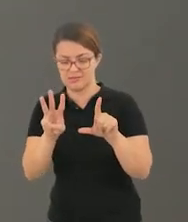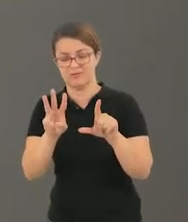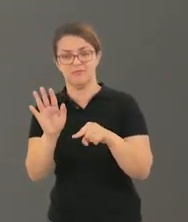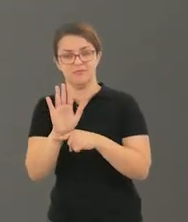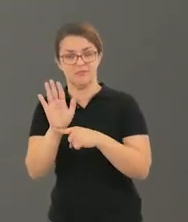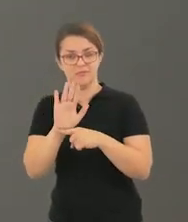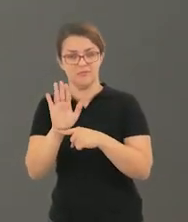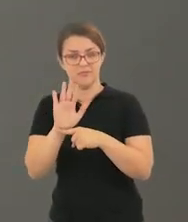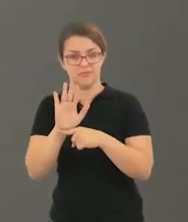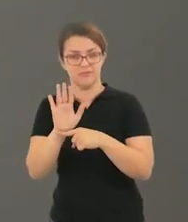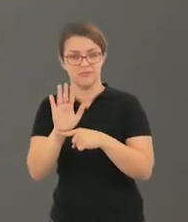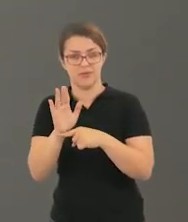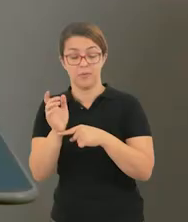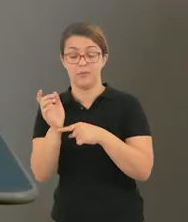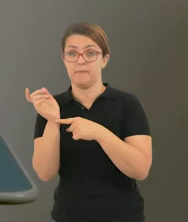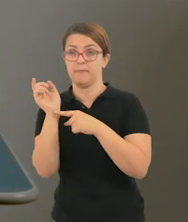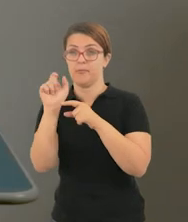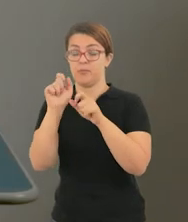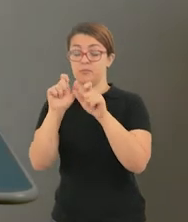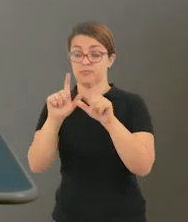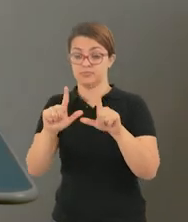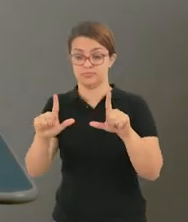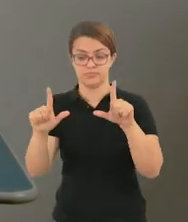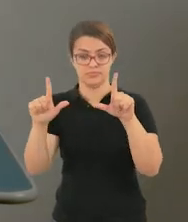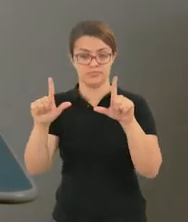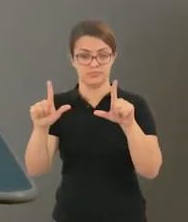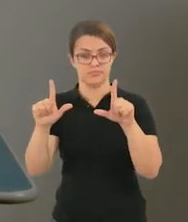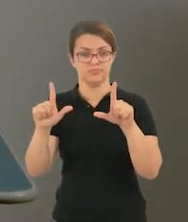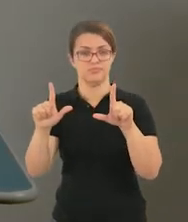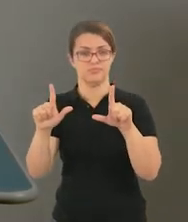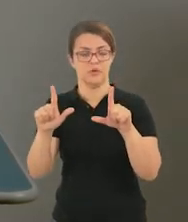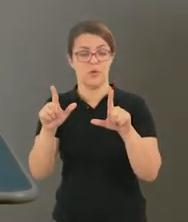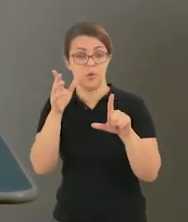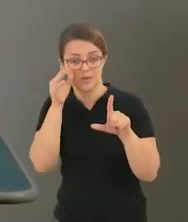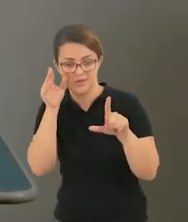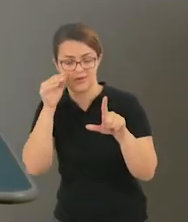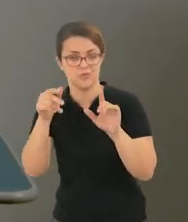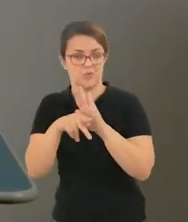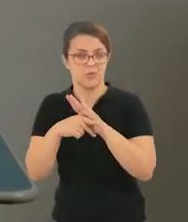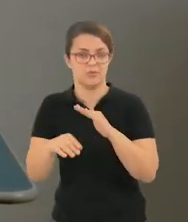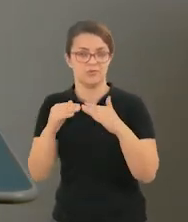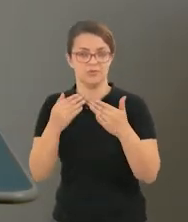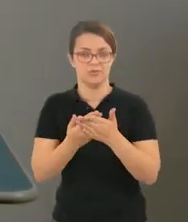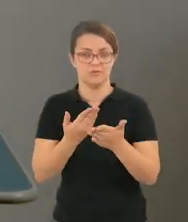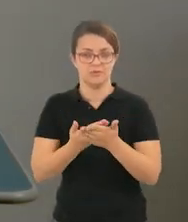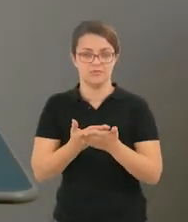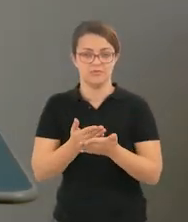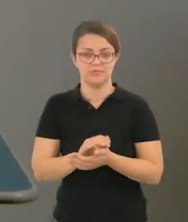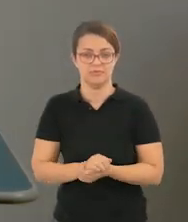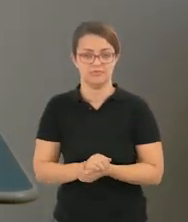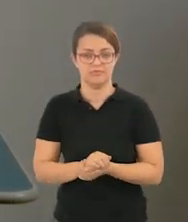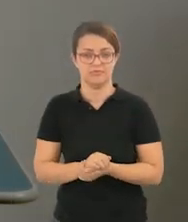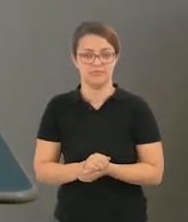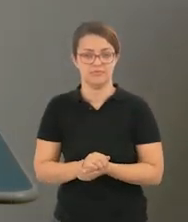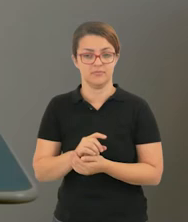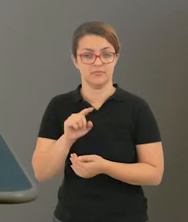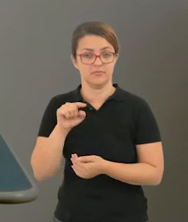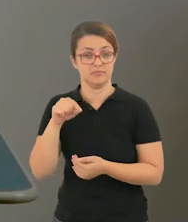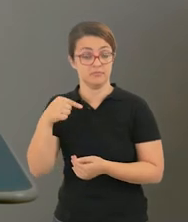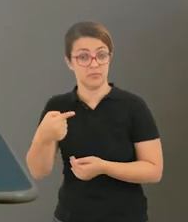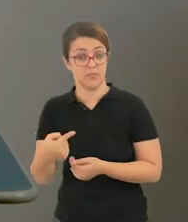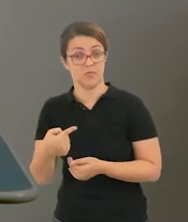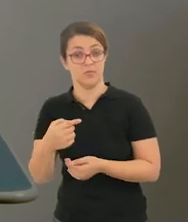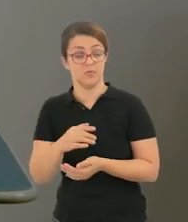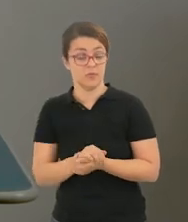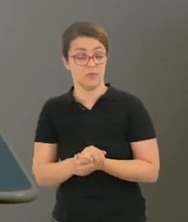garanto que vocês vão dar muita risada. Após vocês acessarem o link que tem aí, fazerem a leitura, vocês